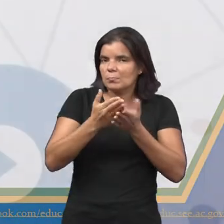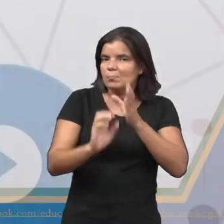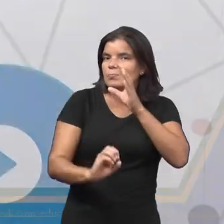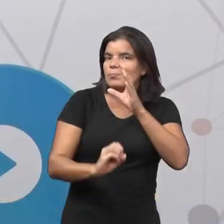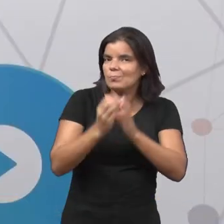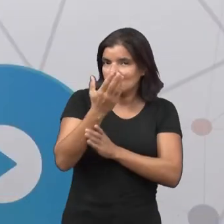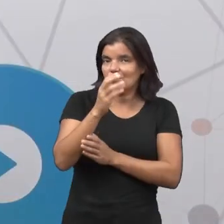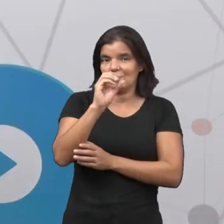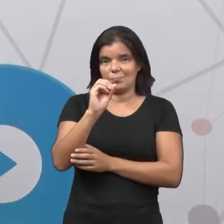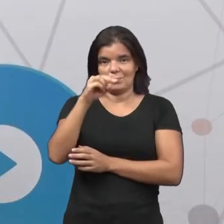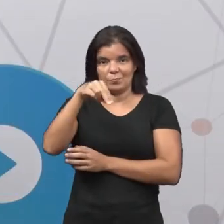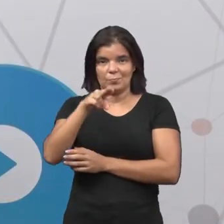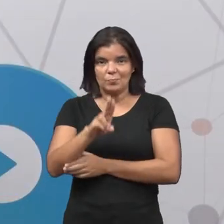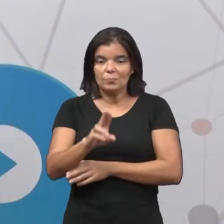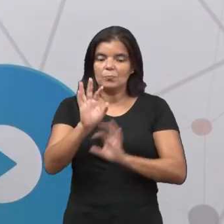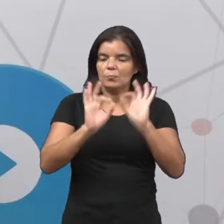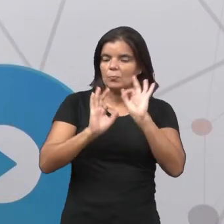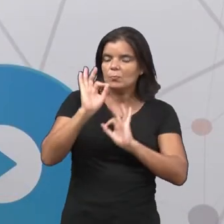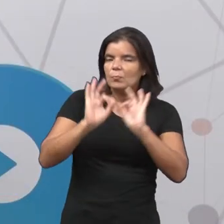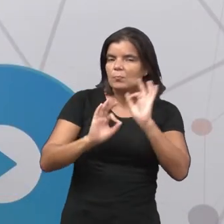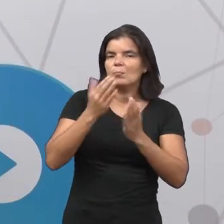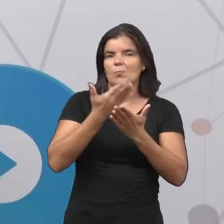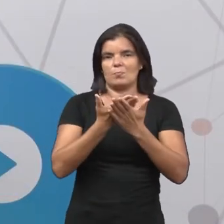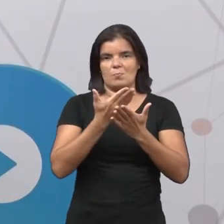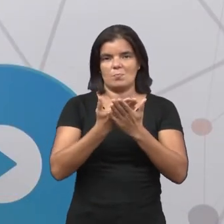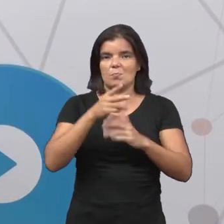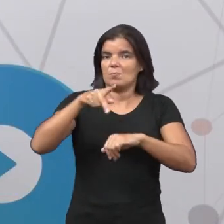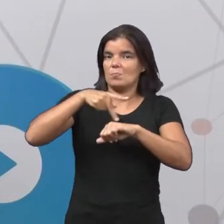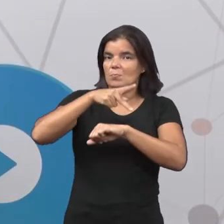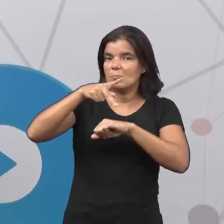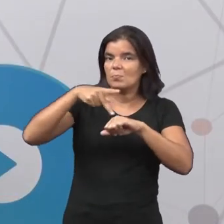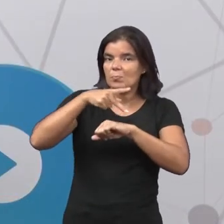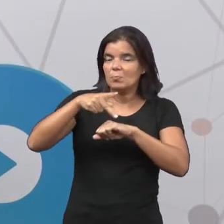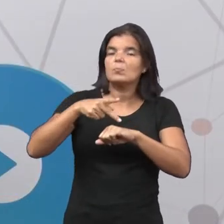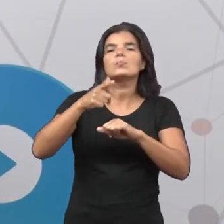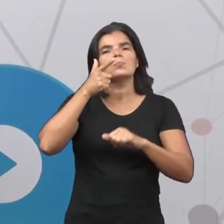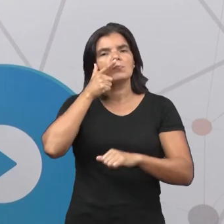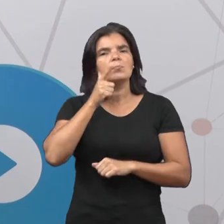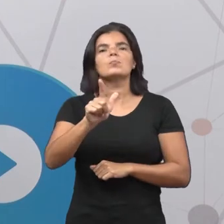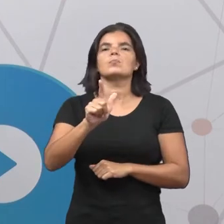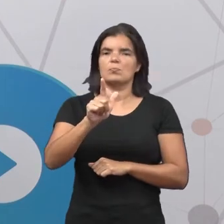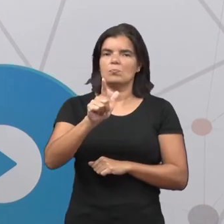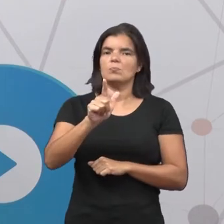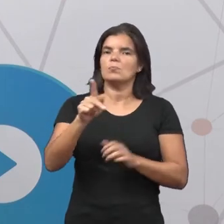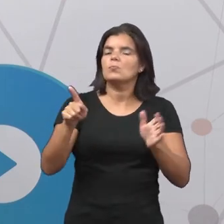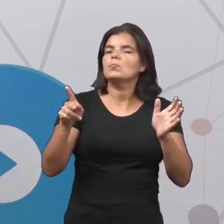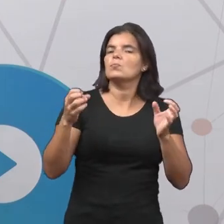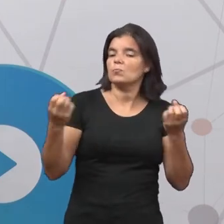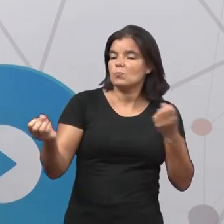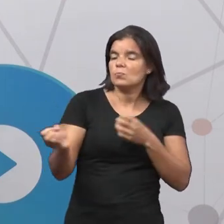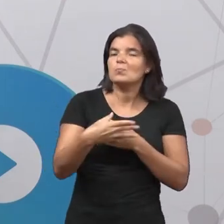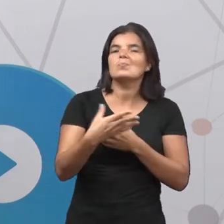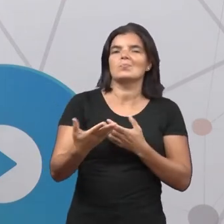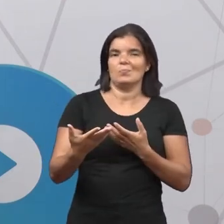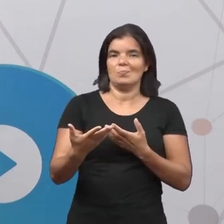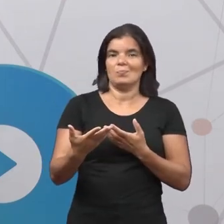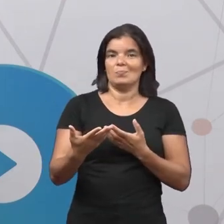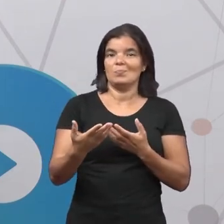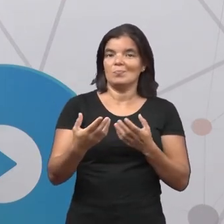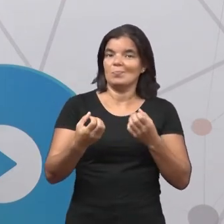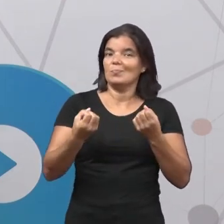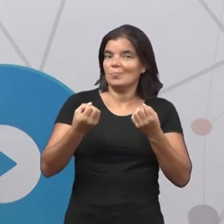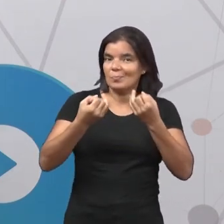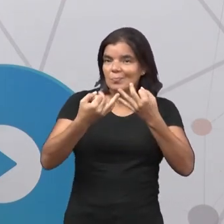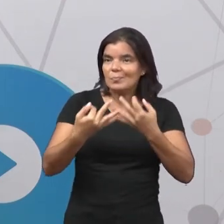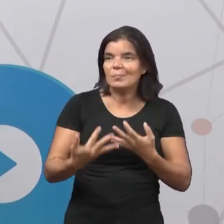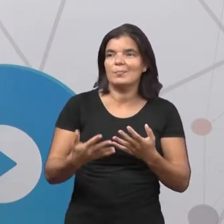fundação da UNE que a organização de estudantes em nosso país ganha um novo perfil, ganha um novo contorno.